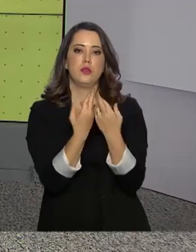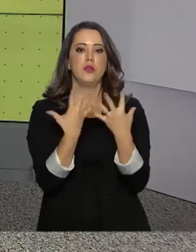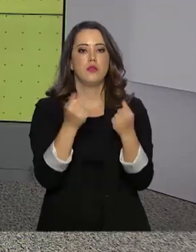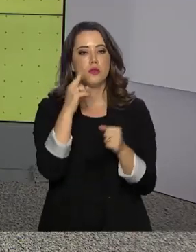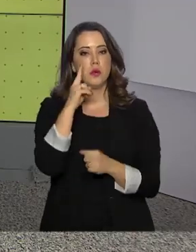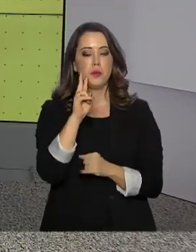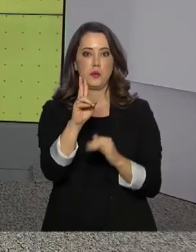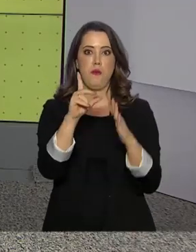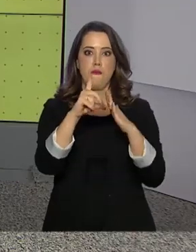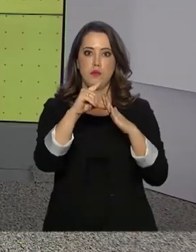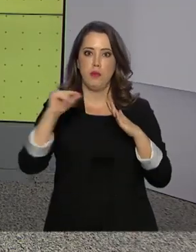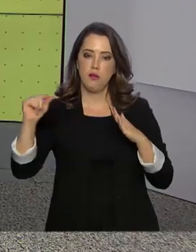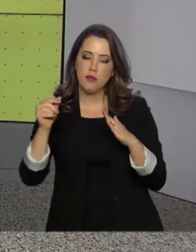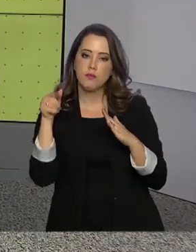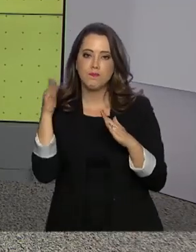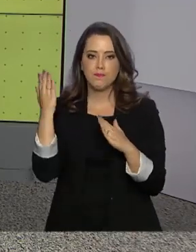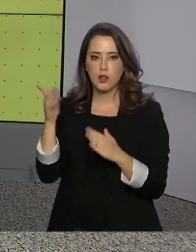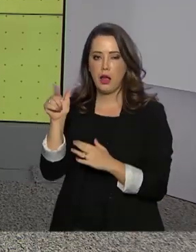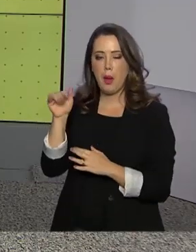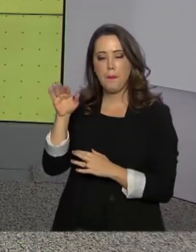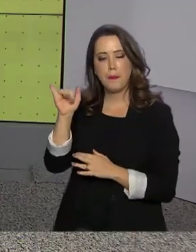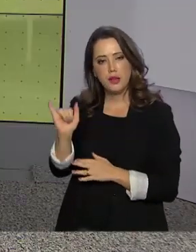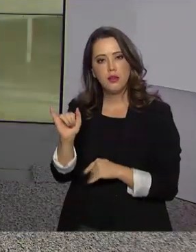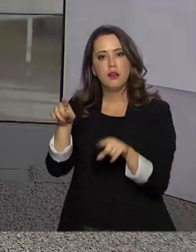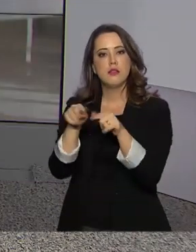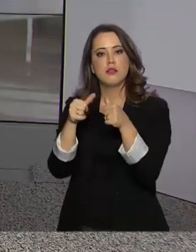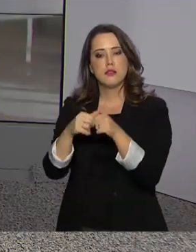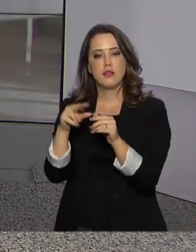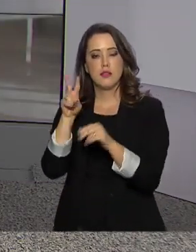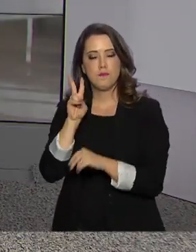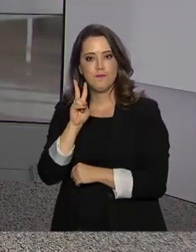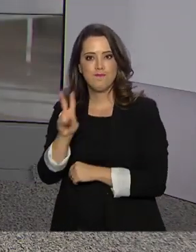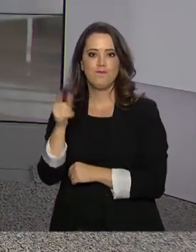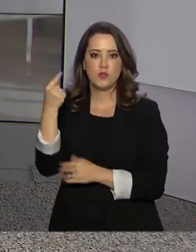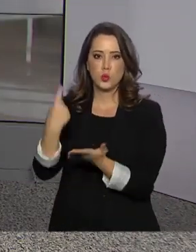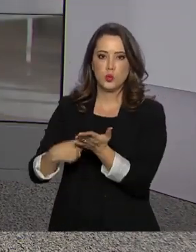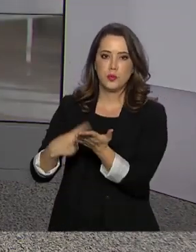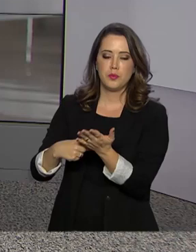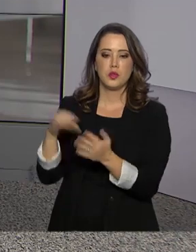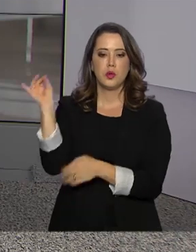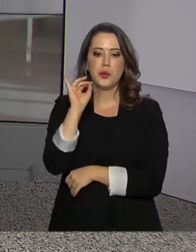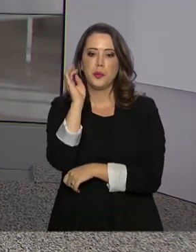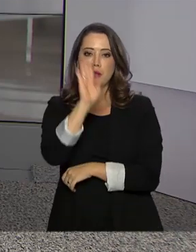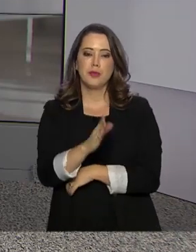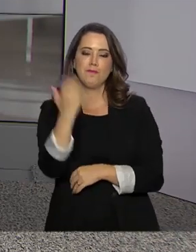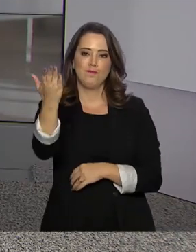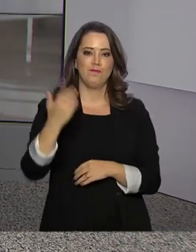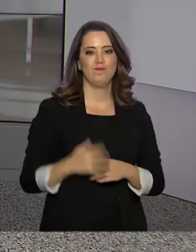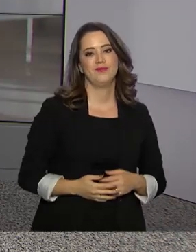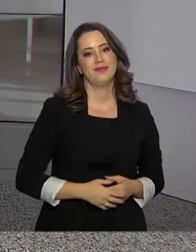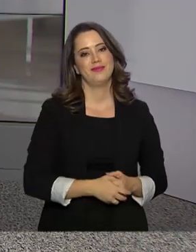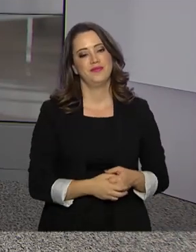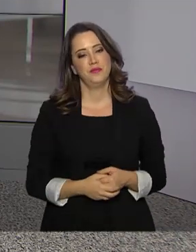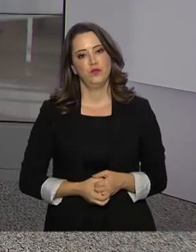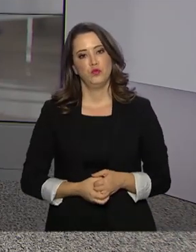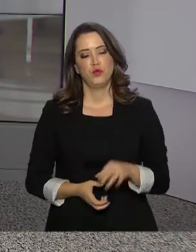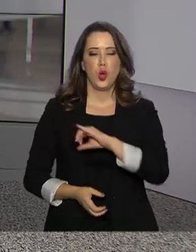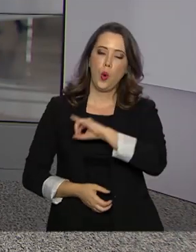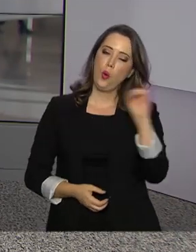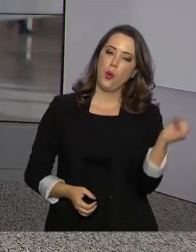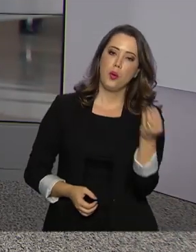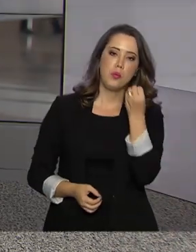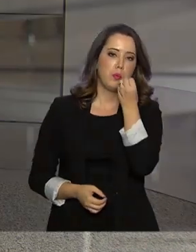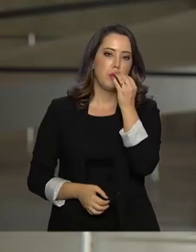Nós vamos, então, até o Palácio do Planalto. Gabriela Noronha acompanha a agenda por lá. Oi, Gabi, boa tarde para você. Olá,